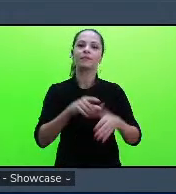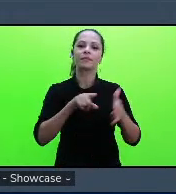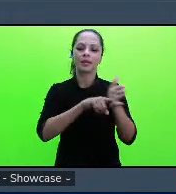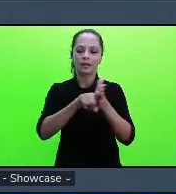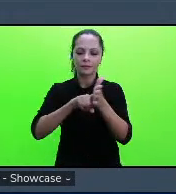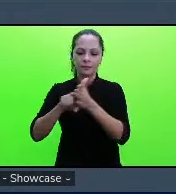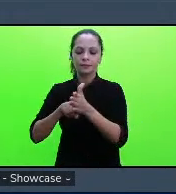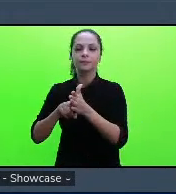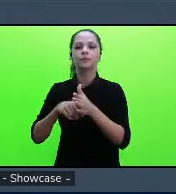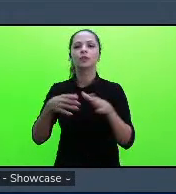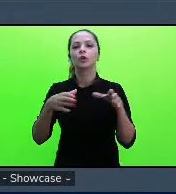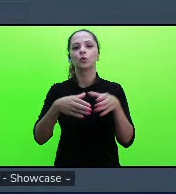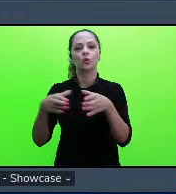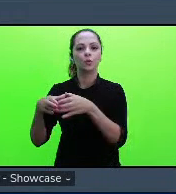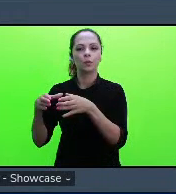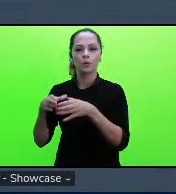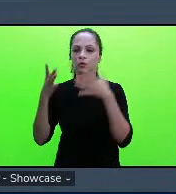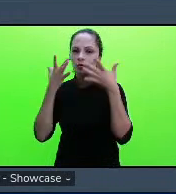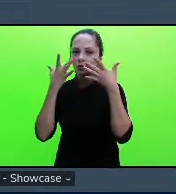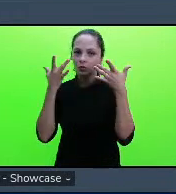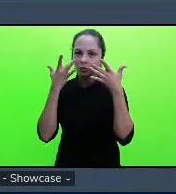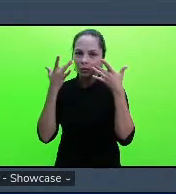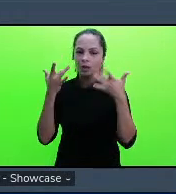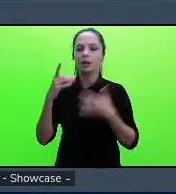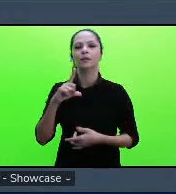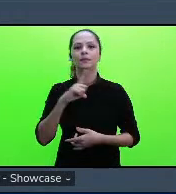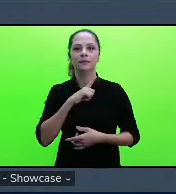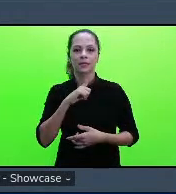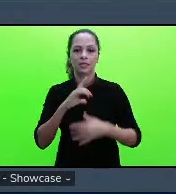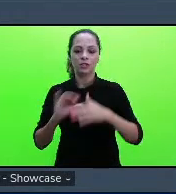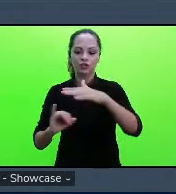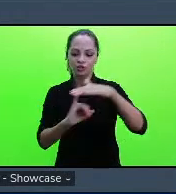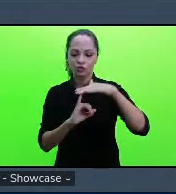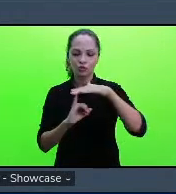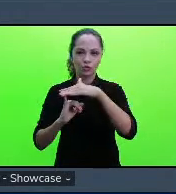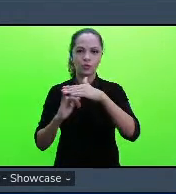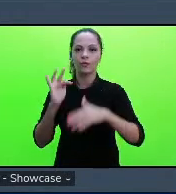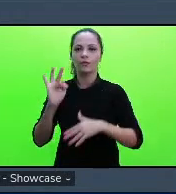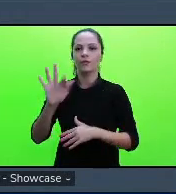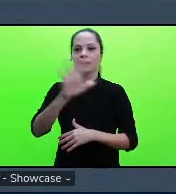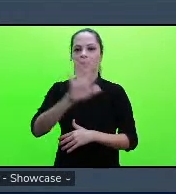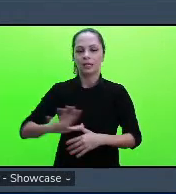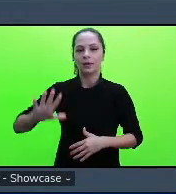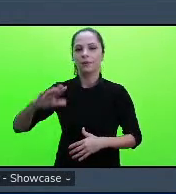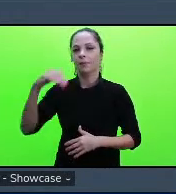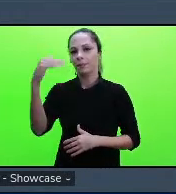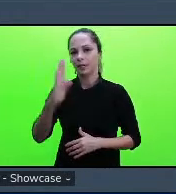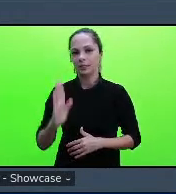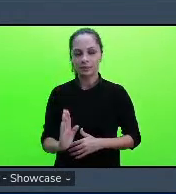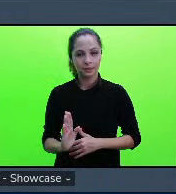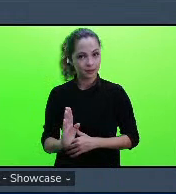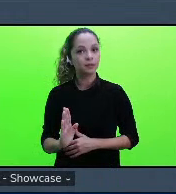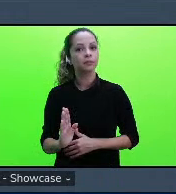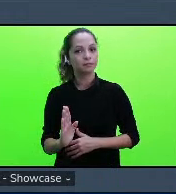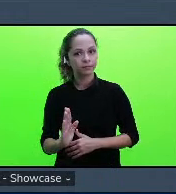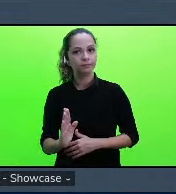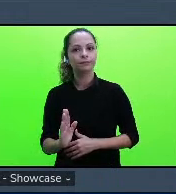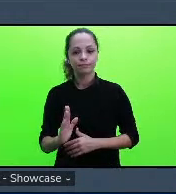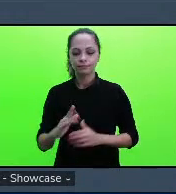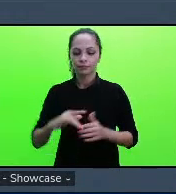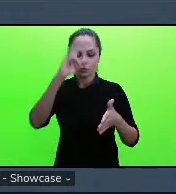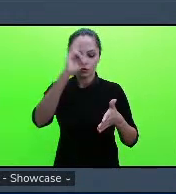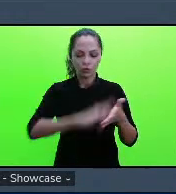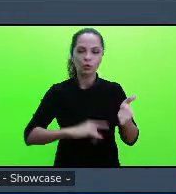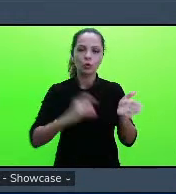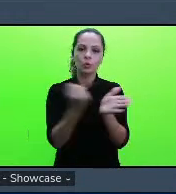teatro existentes em 38 institutos federais brasileiros realizados de forma documental por meio de